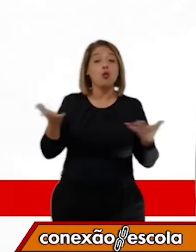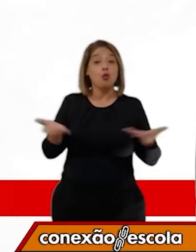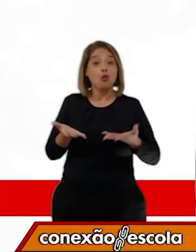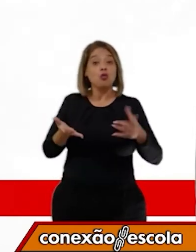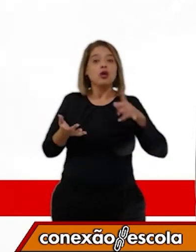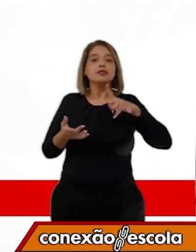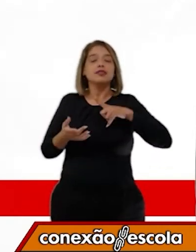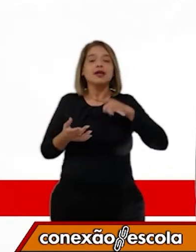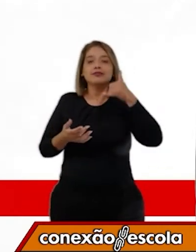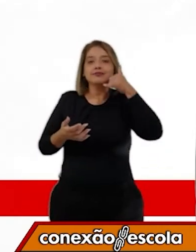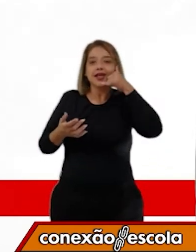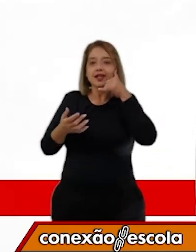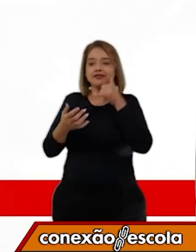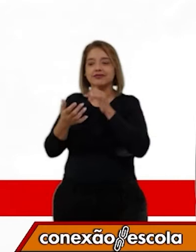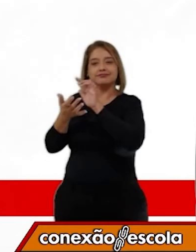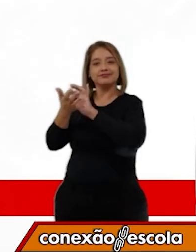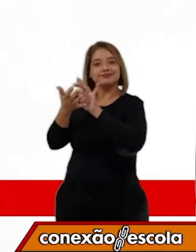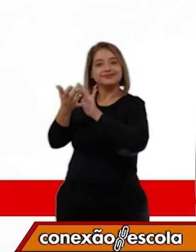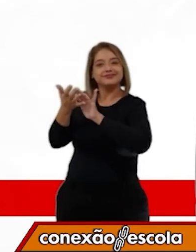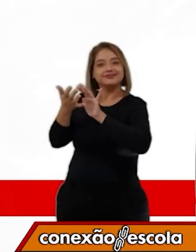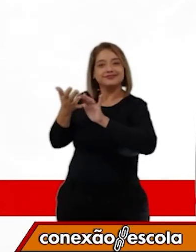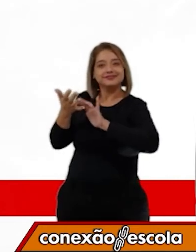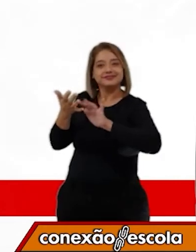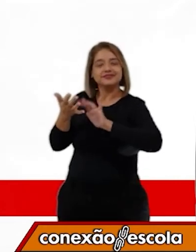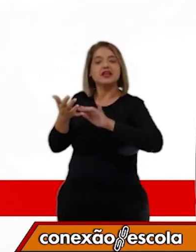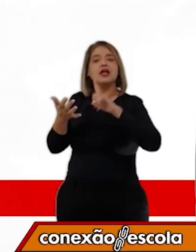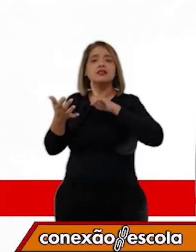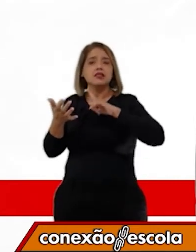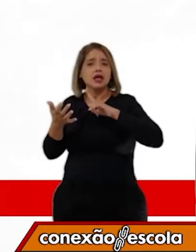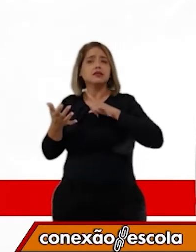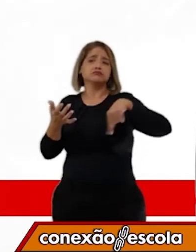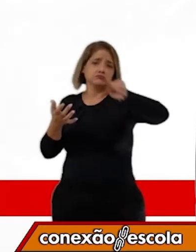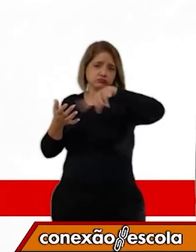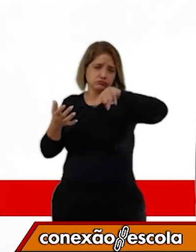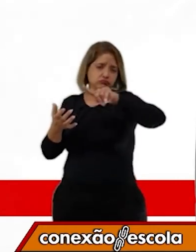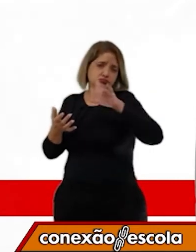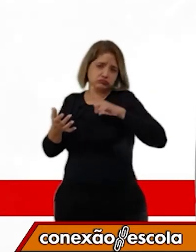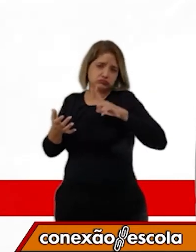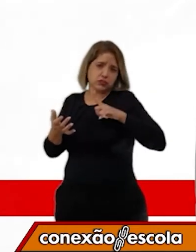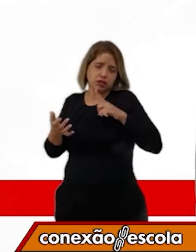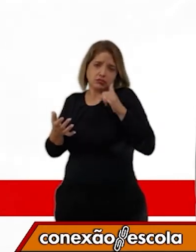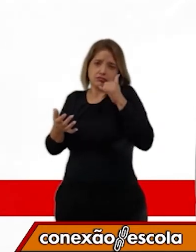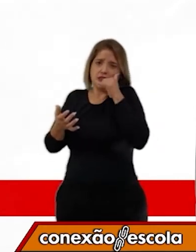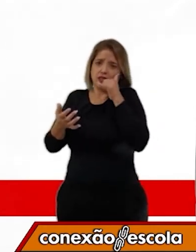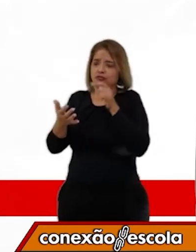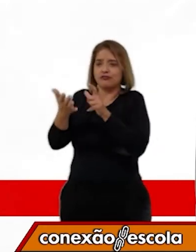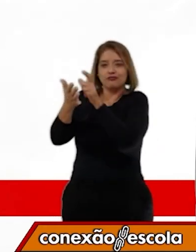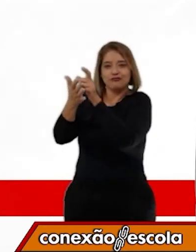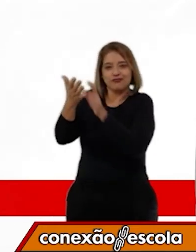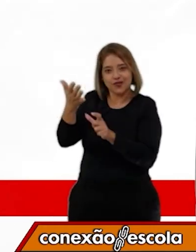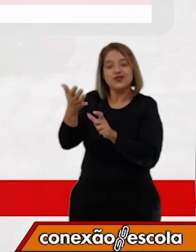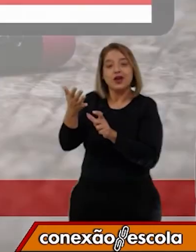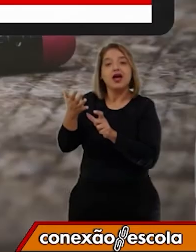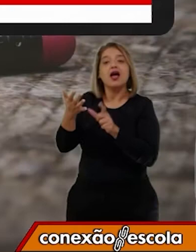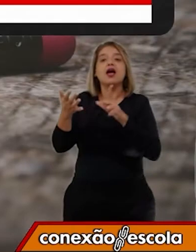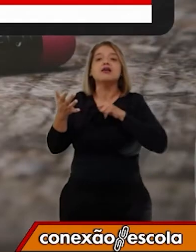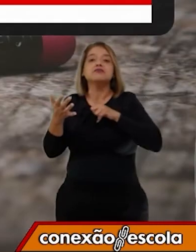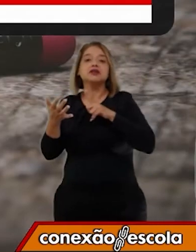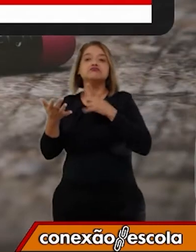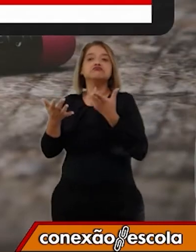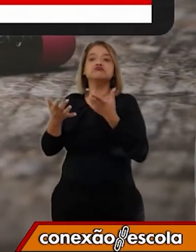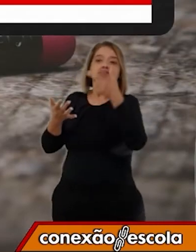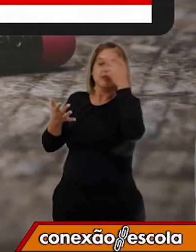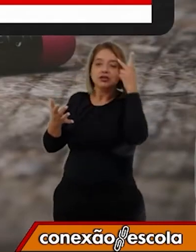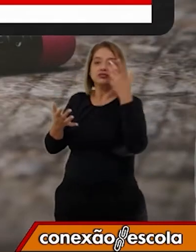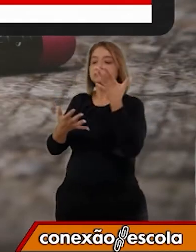celular, como quase todas as pessoas têm celulares, então recebe documentos